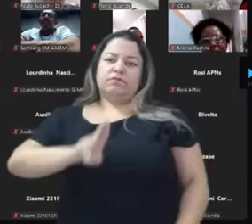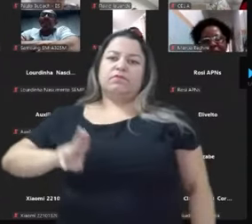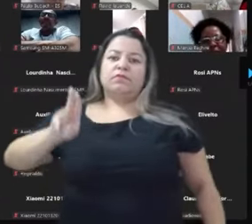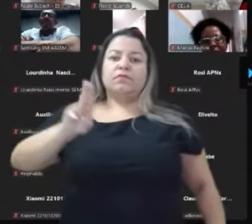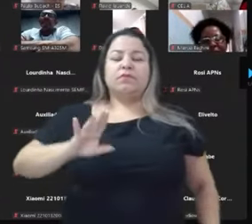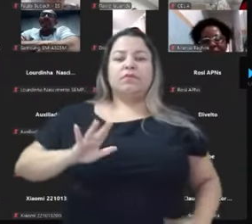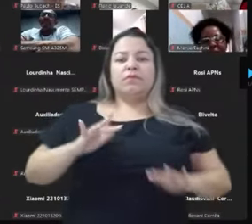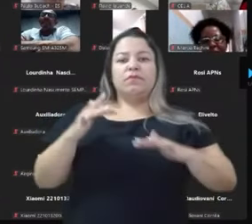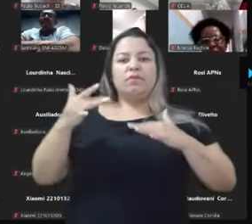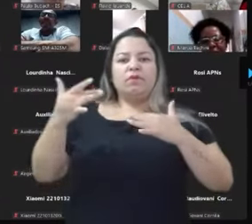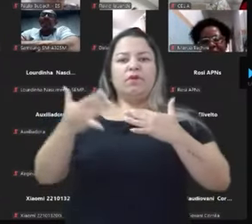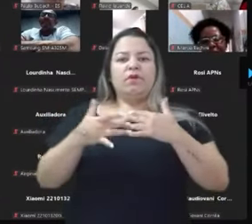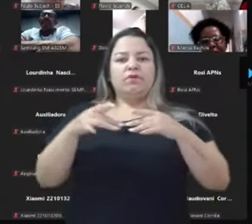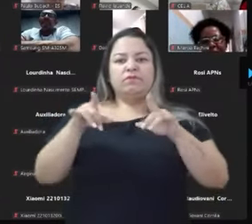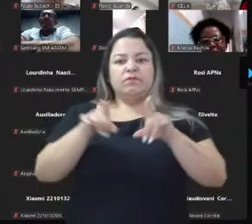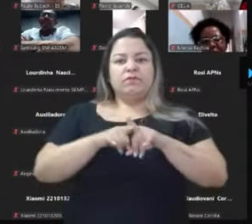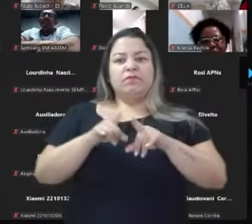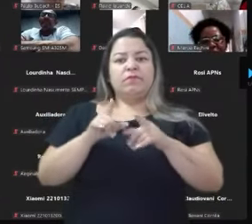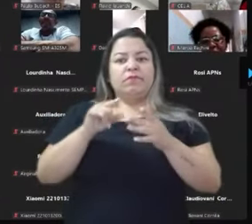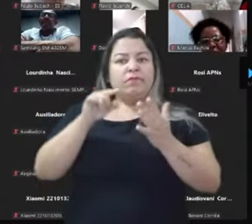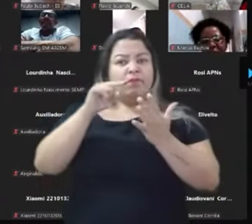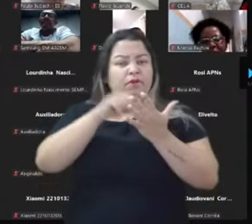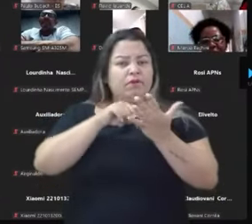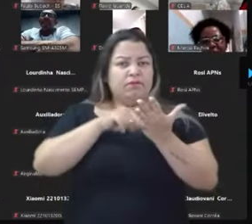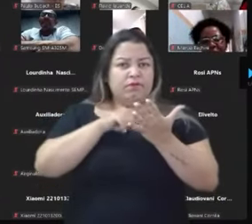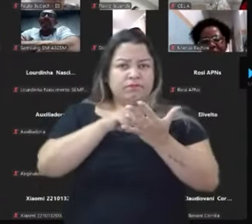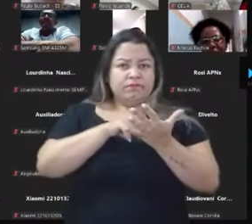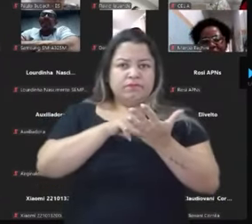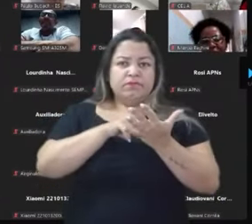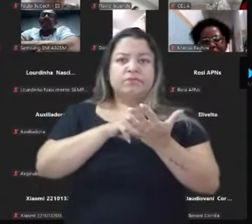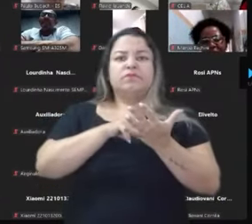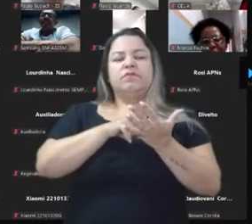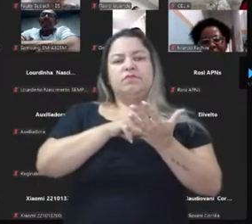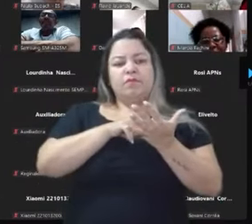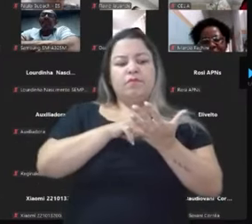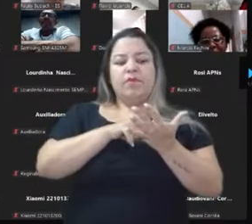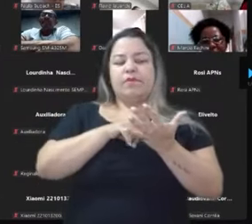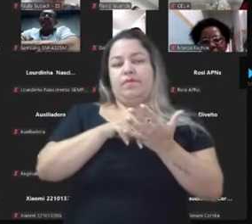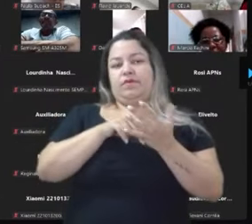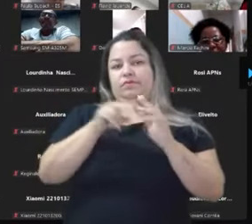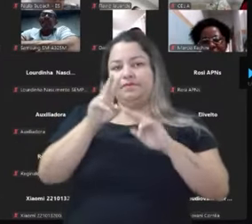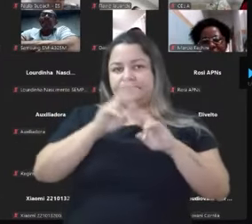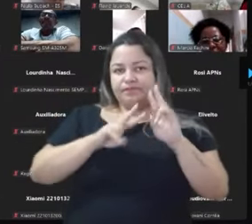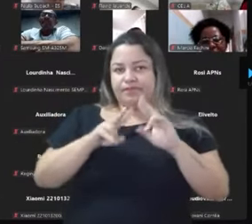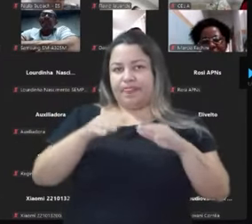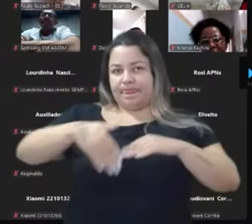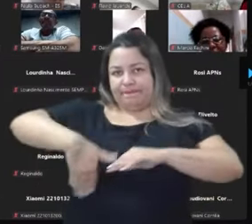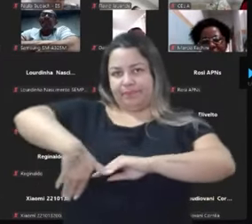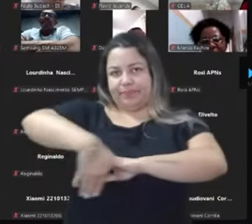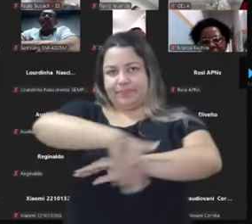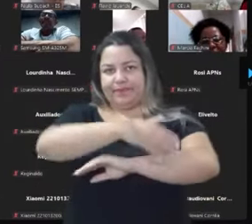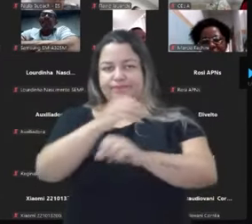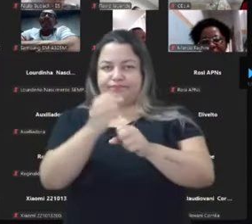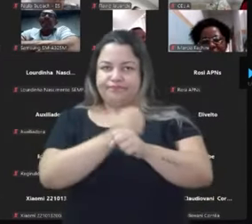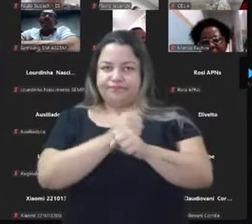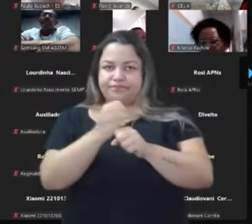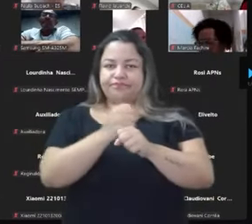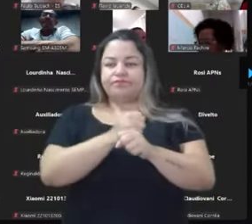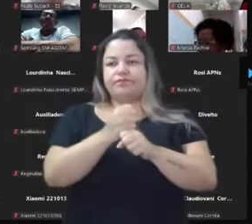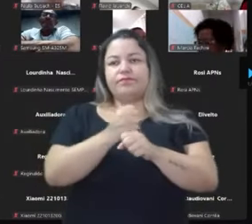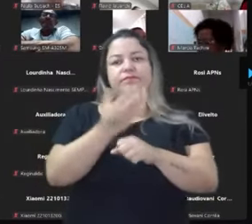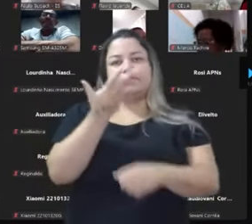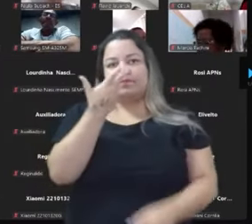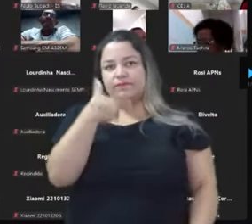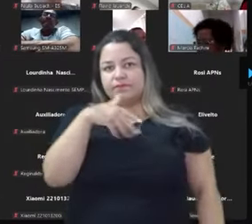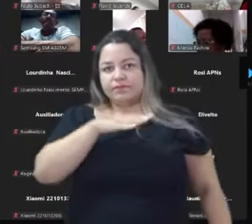sociais e no seu celular do que pelo que vê aí nas ruas. Então imagina daqui a alguns anos quando a criançada